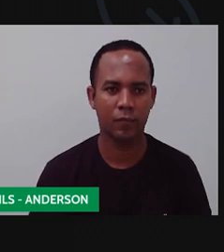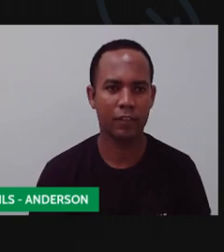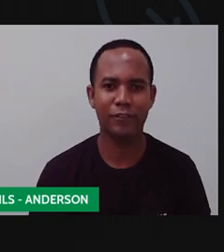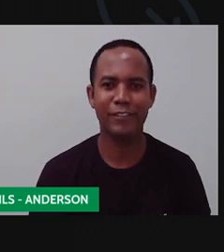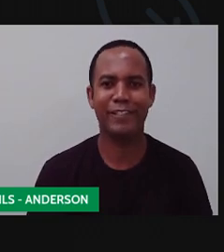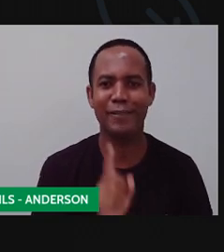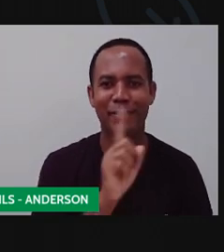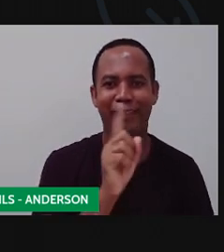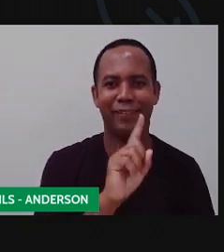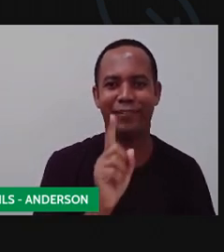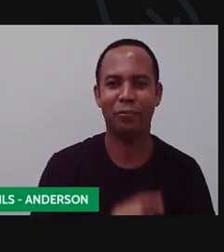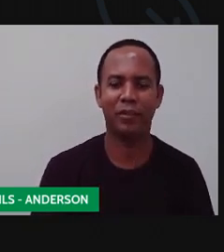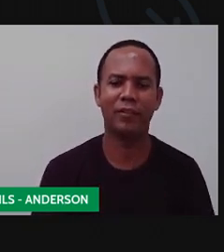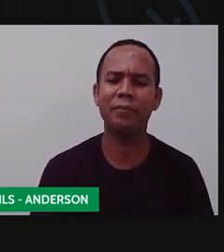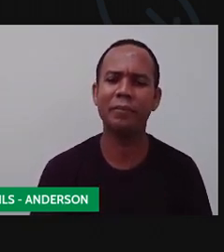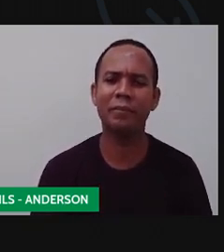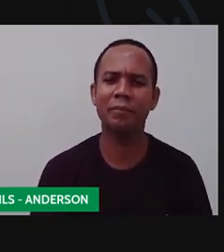cordãozinho?